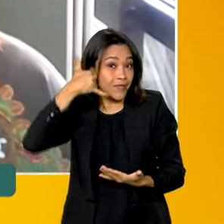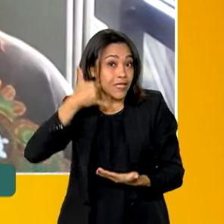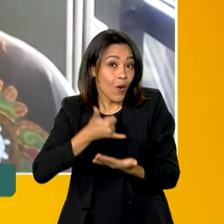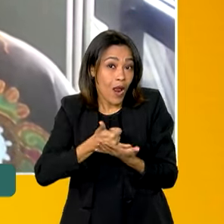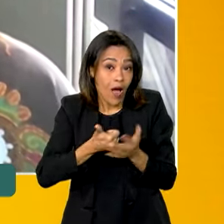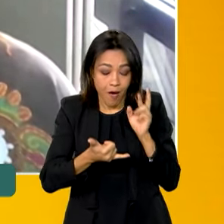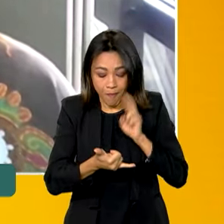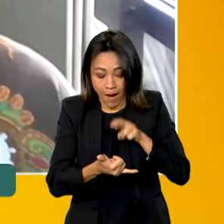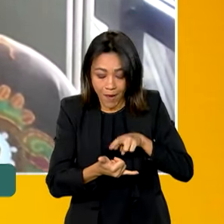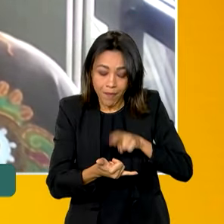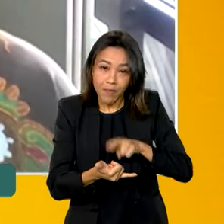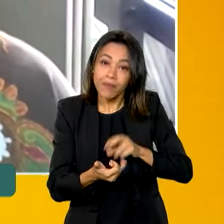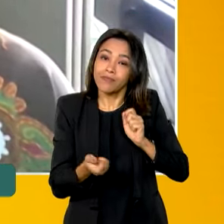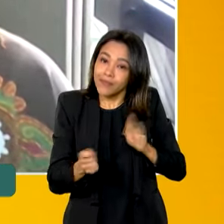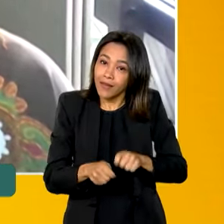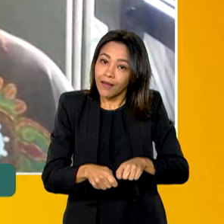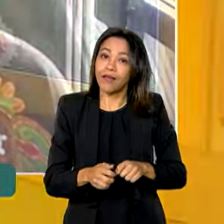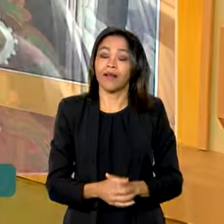Excelente!